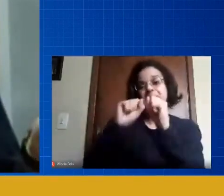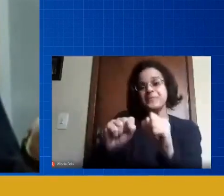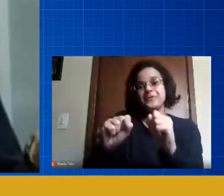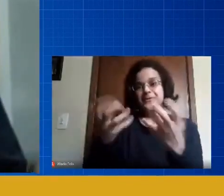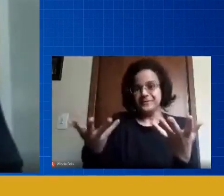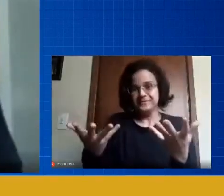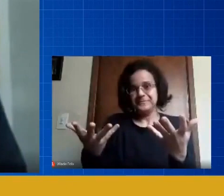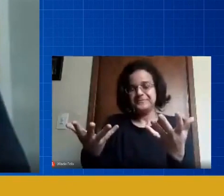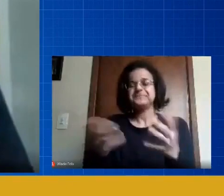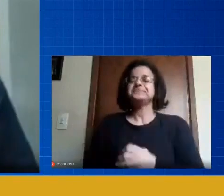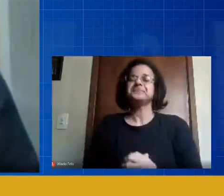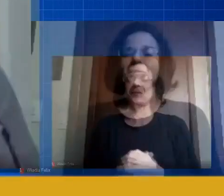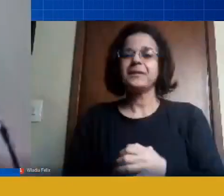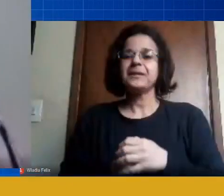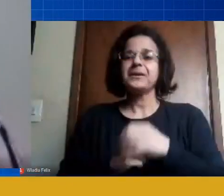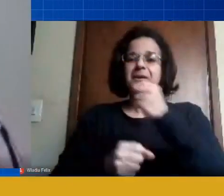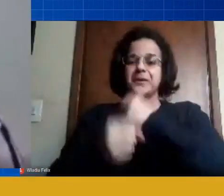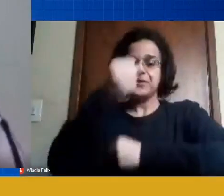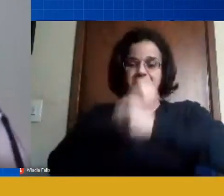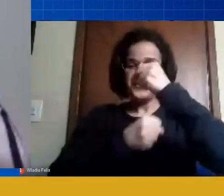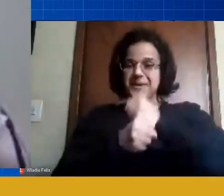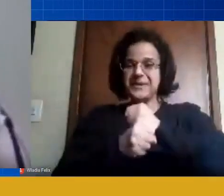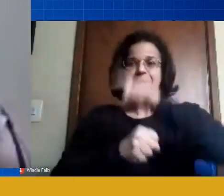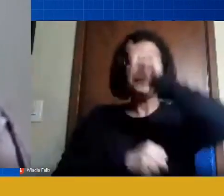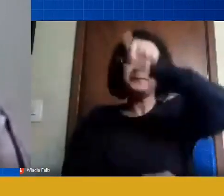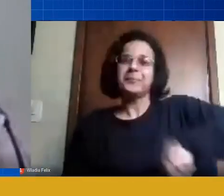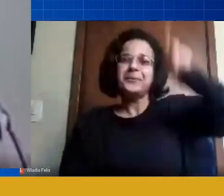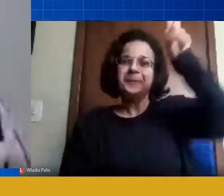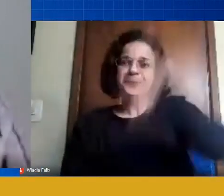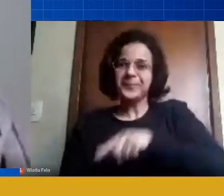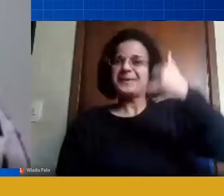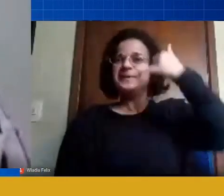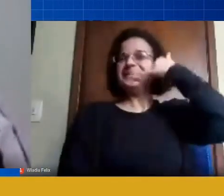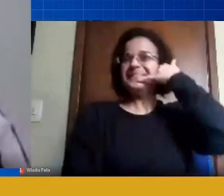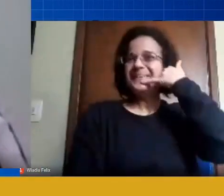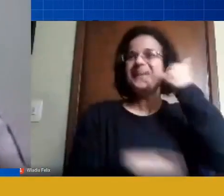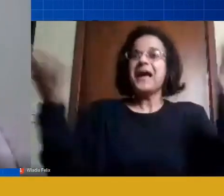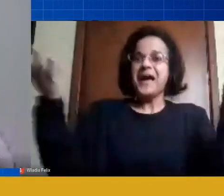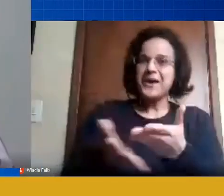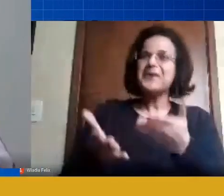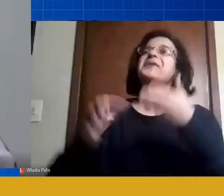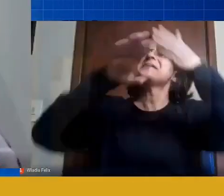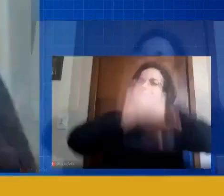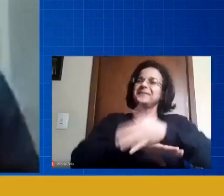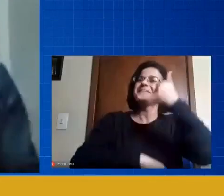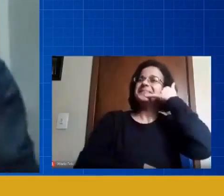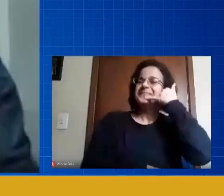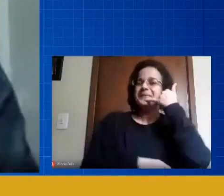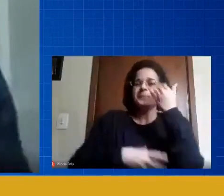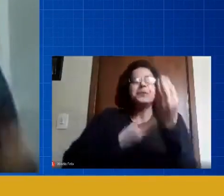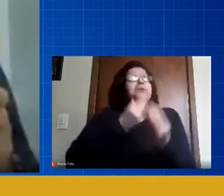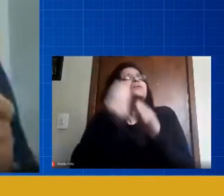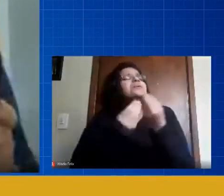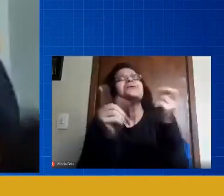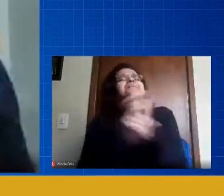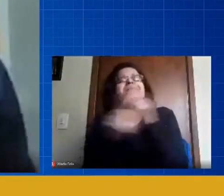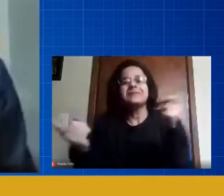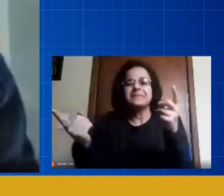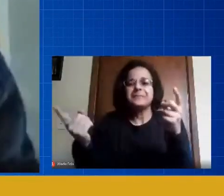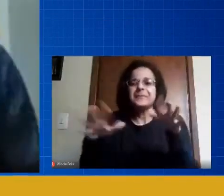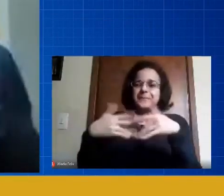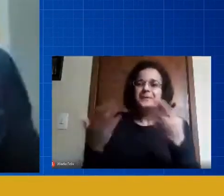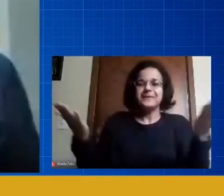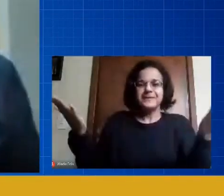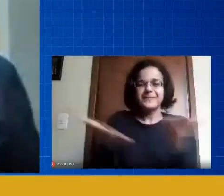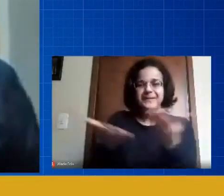passado né professor proibido usar celular agora entra com o celular como não entendeu uma charge agora